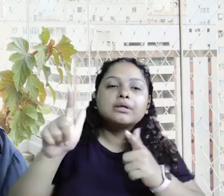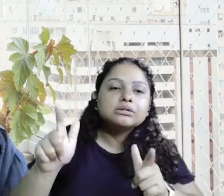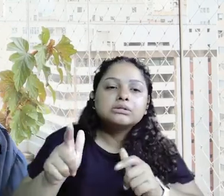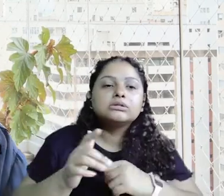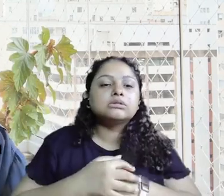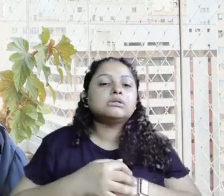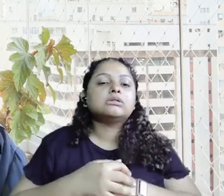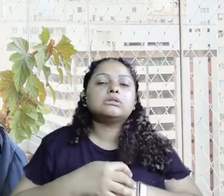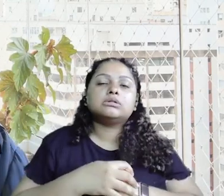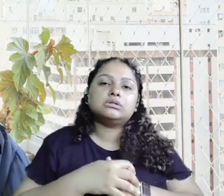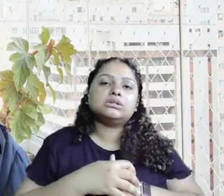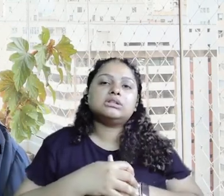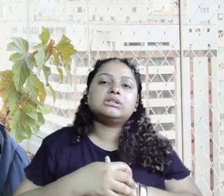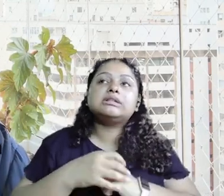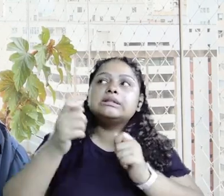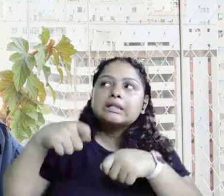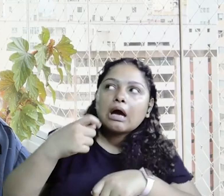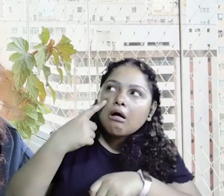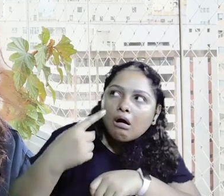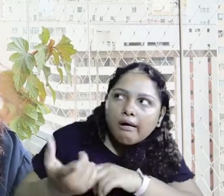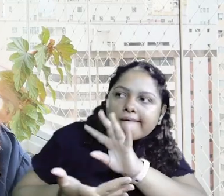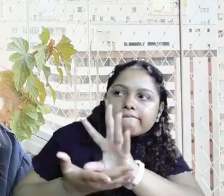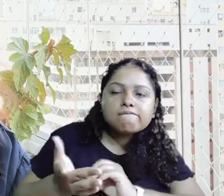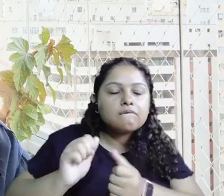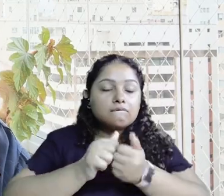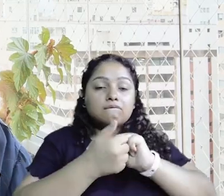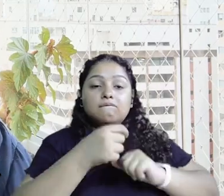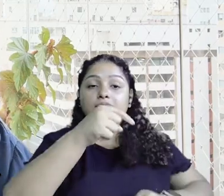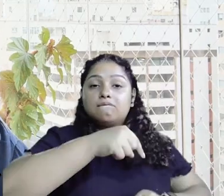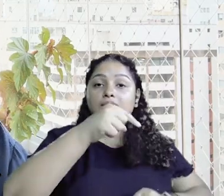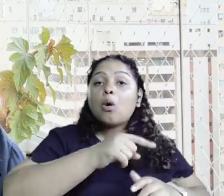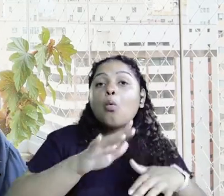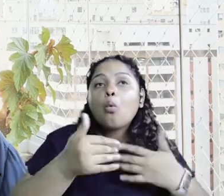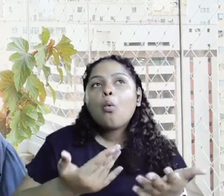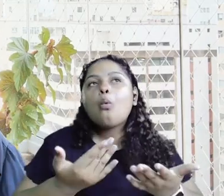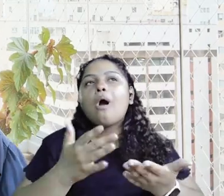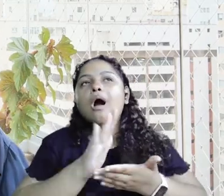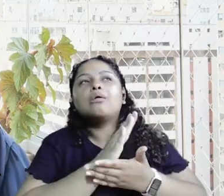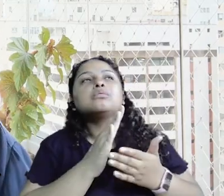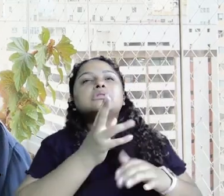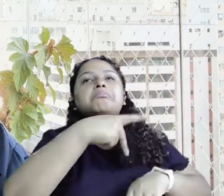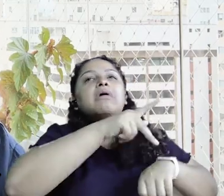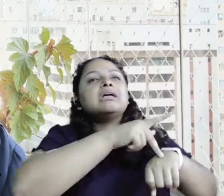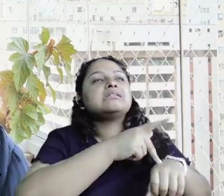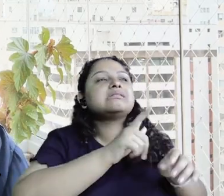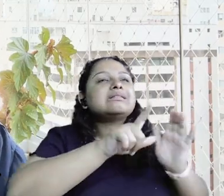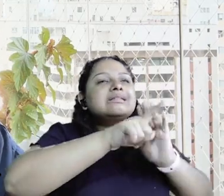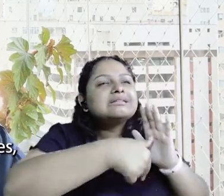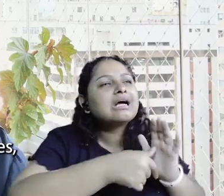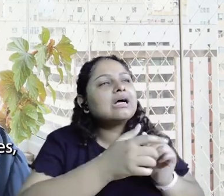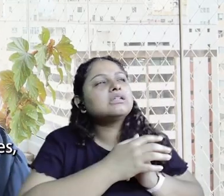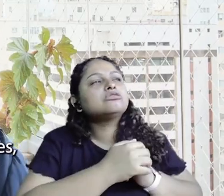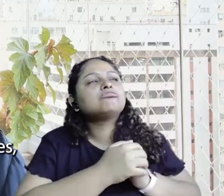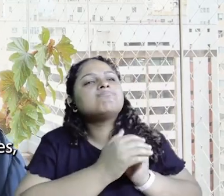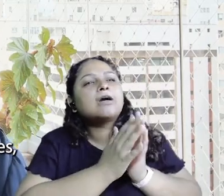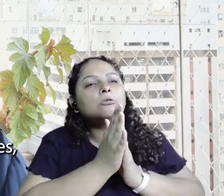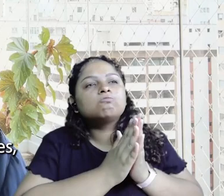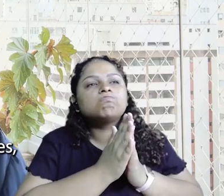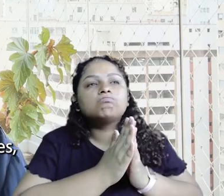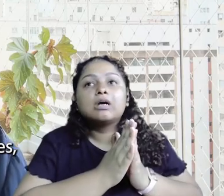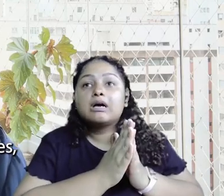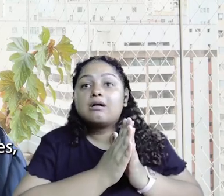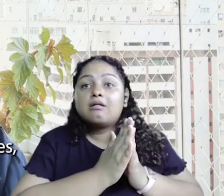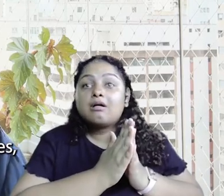países que tem alguma coisa mais adiantada que a gente possa implantar aqui ou países que estão mais atrasados e eu me conecto com